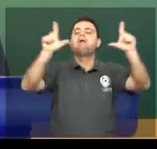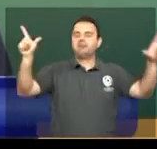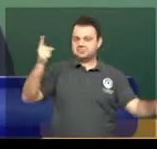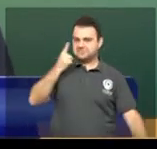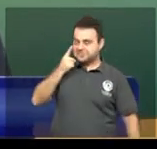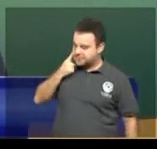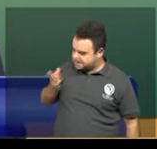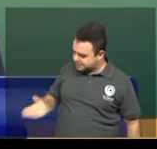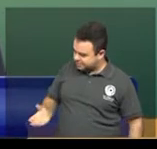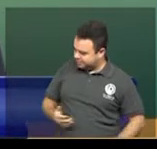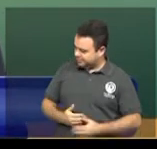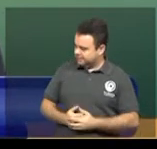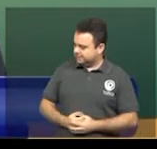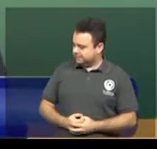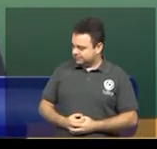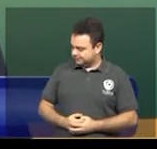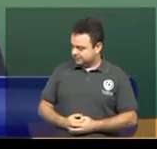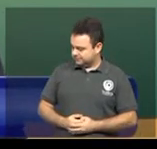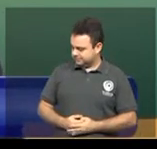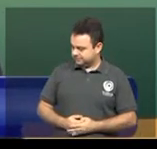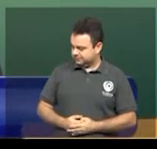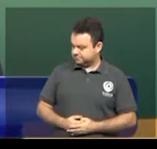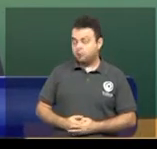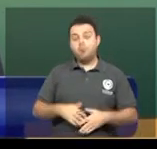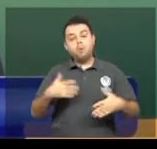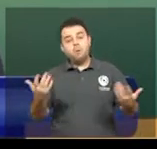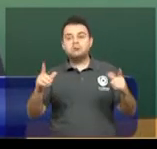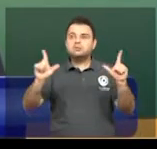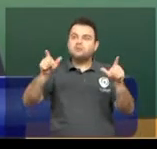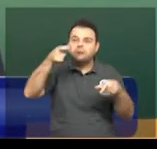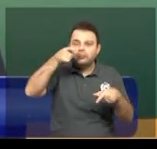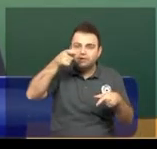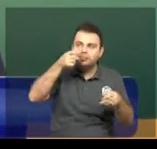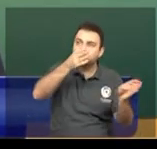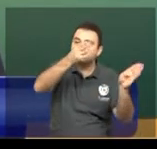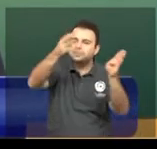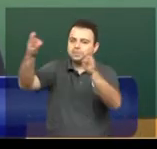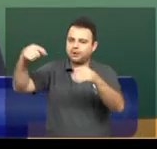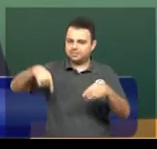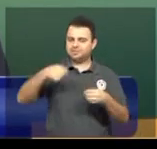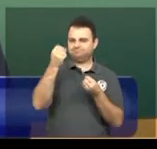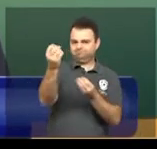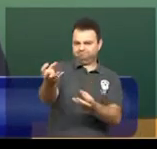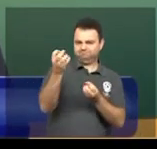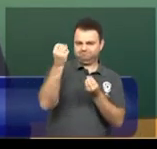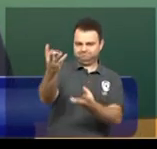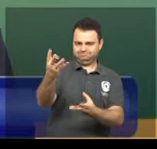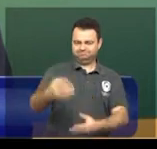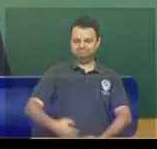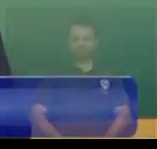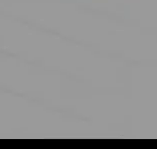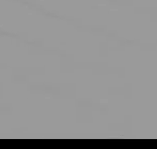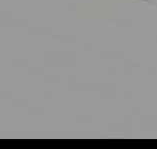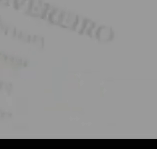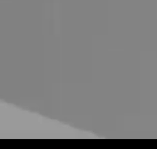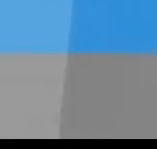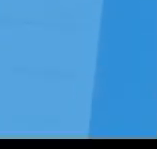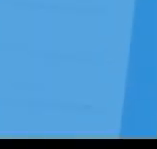.riopreto.sp.leg.br e durante a programação da TV Câmara, o canal do Legislativo.